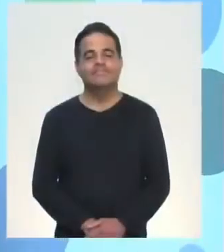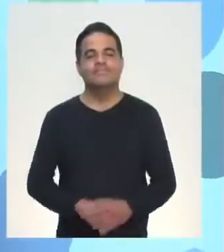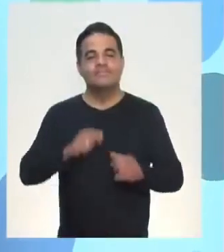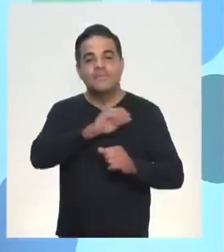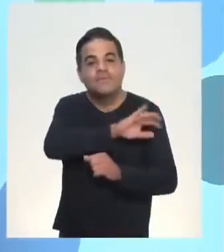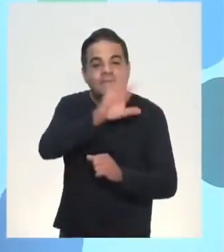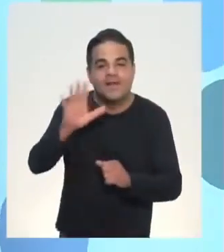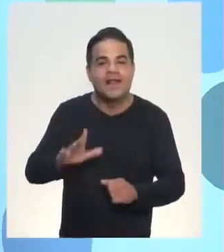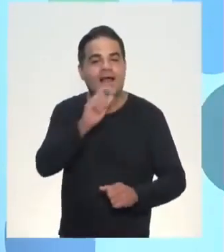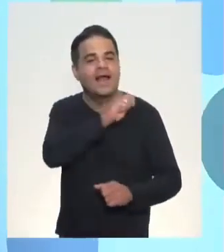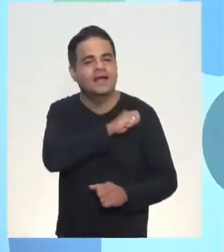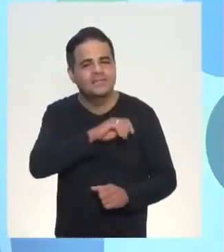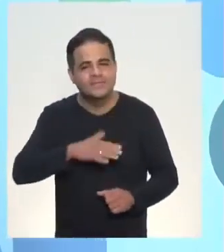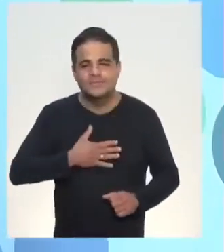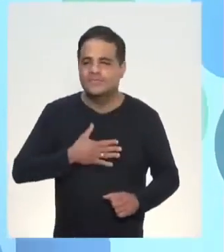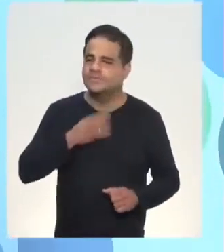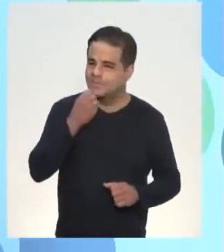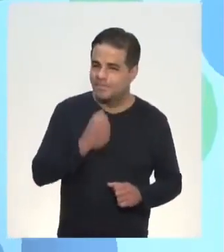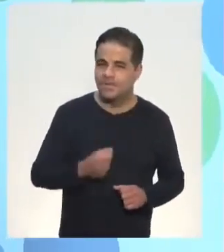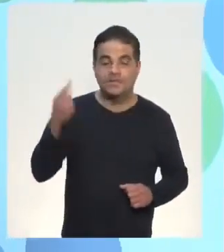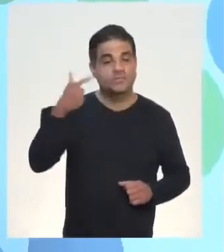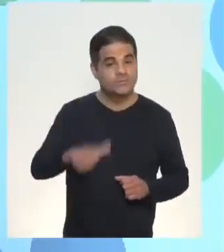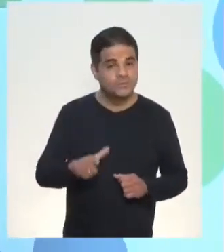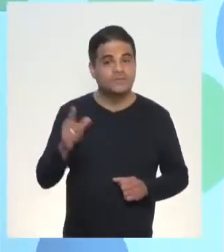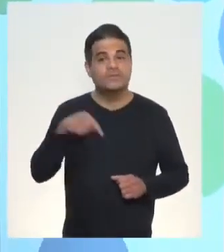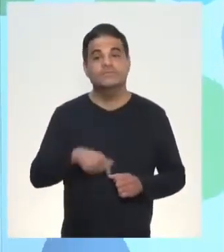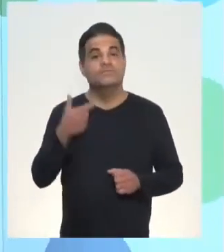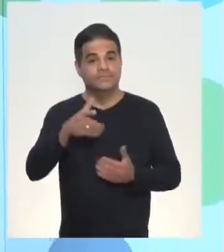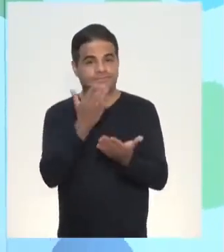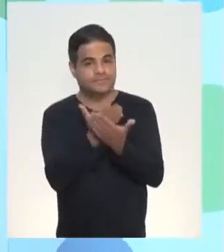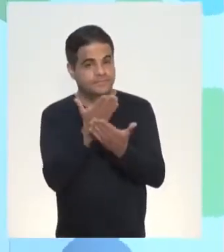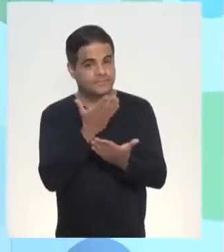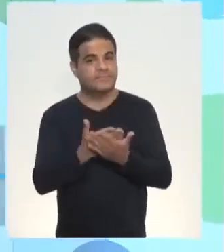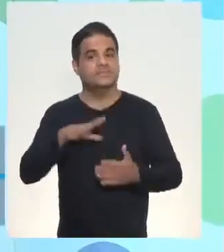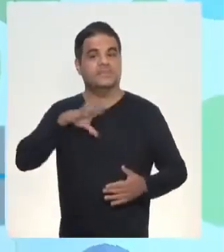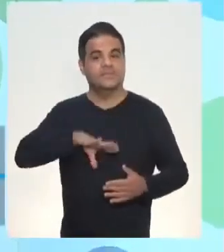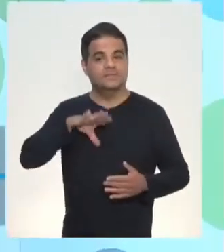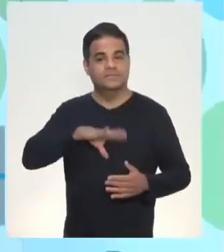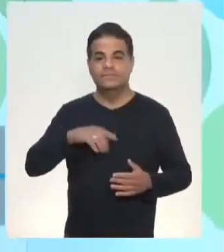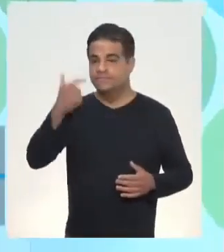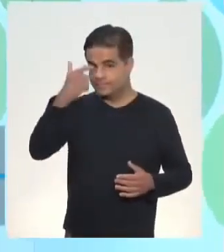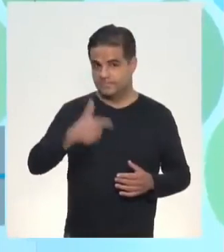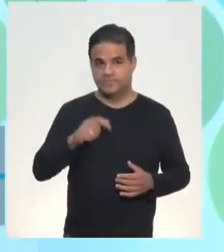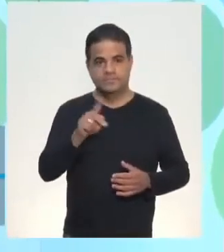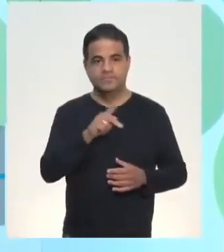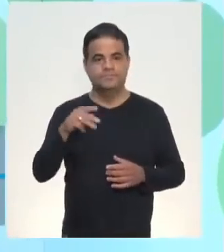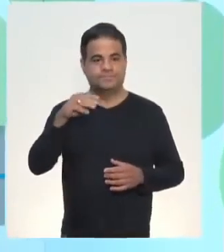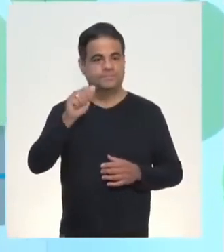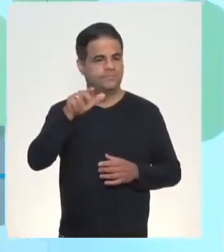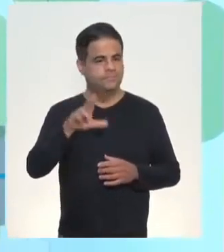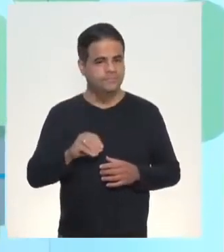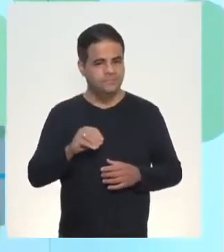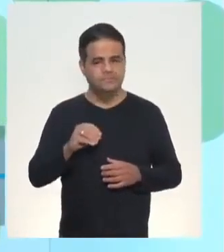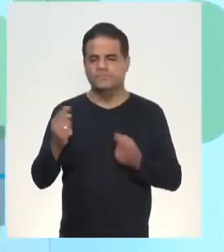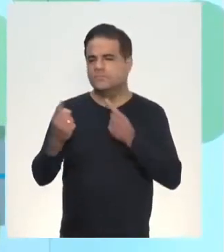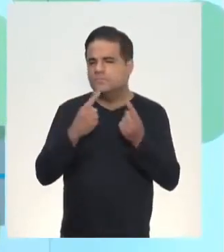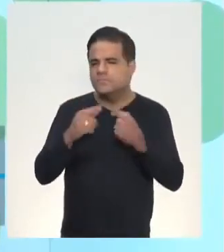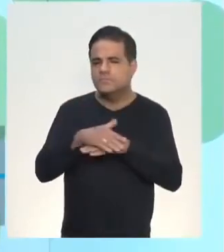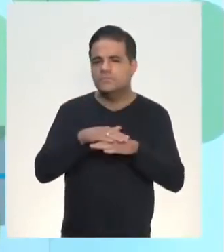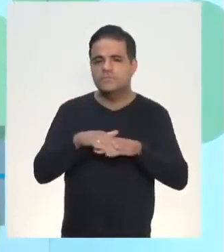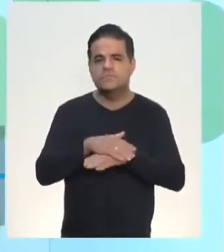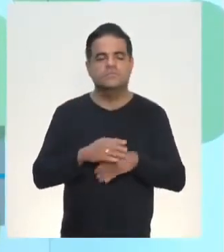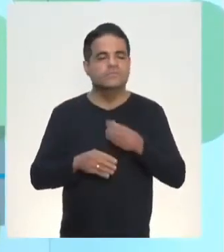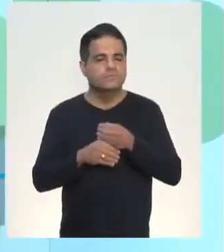Olá, queridíssimos estudantes! Estamos aqui mais uma vez para mais uma aula de língua portuguesa. Eu, professor Mauro Marcel, estou aqui para conversar com você no chat,